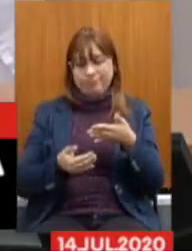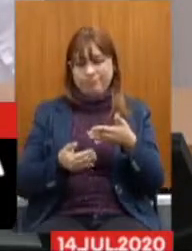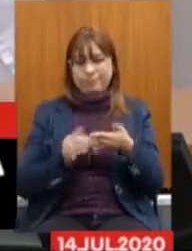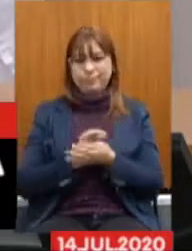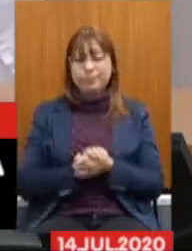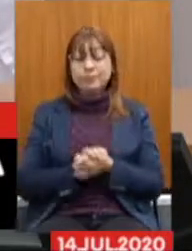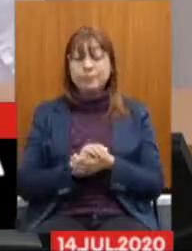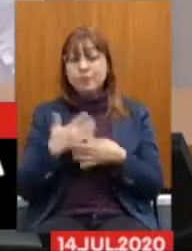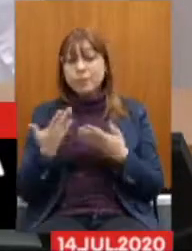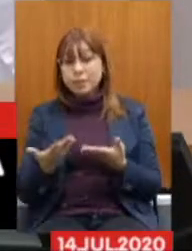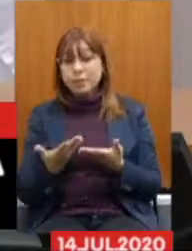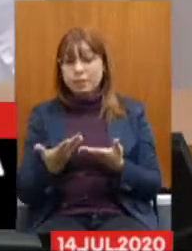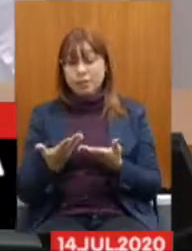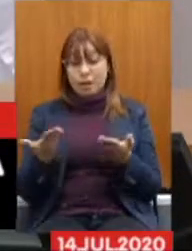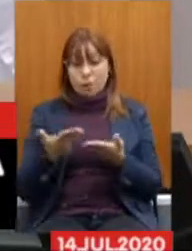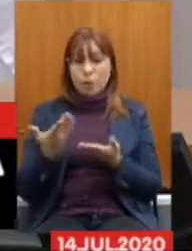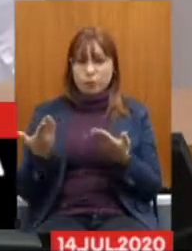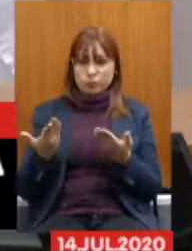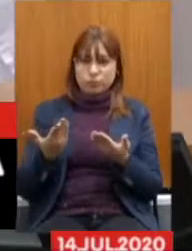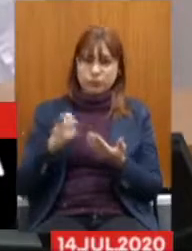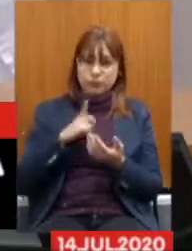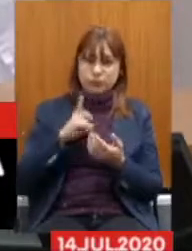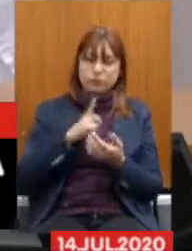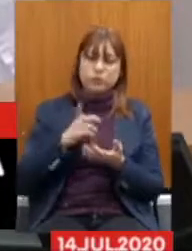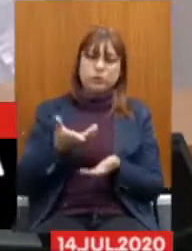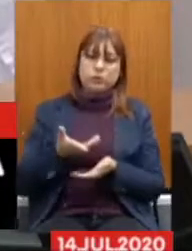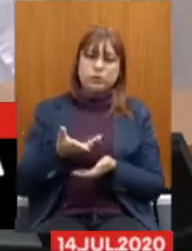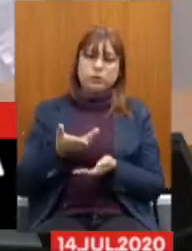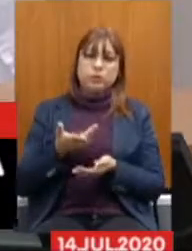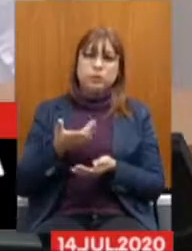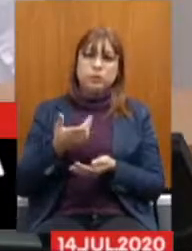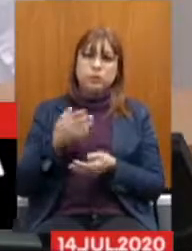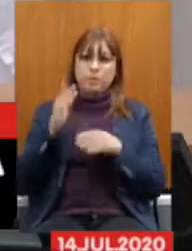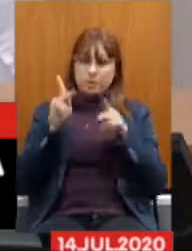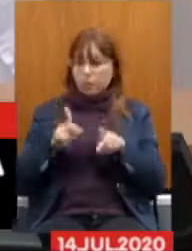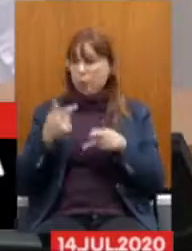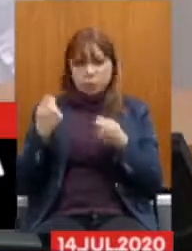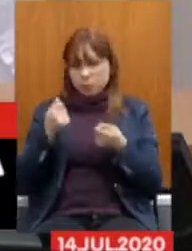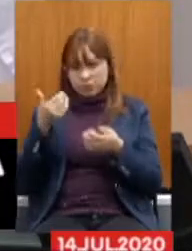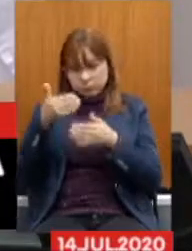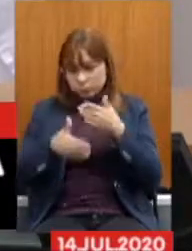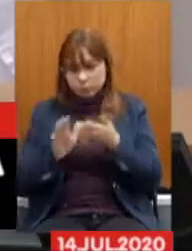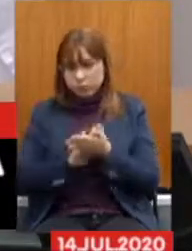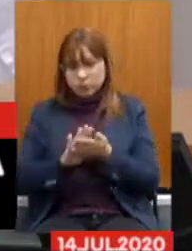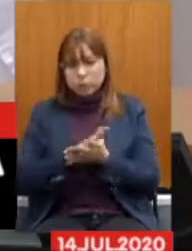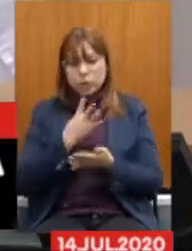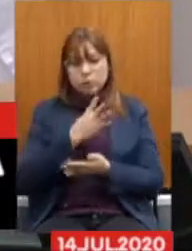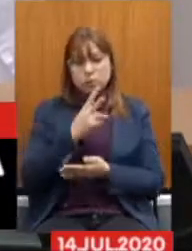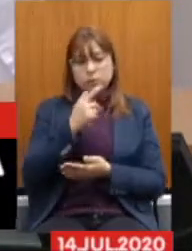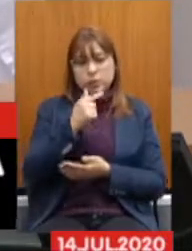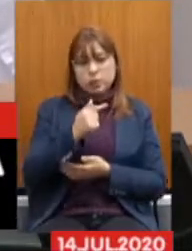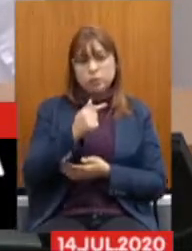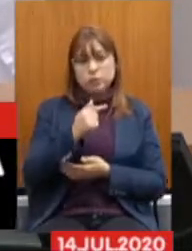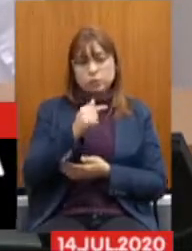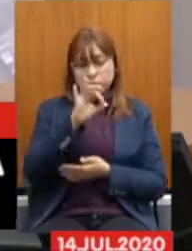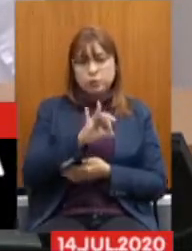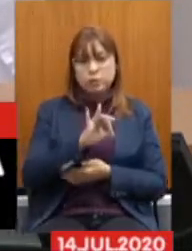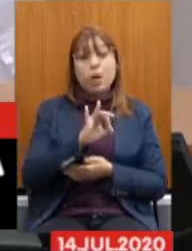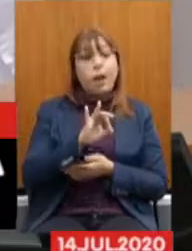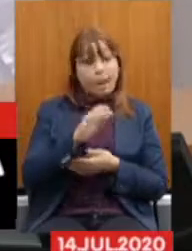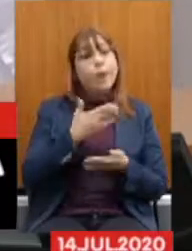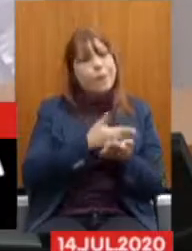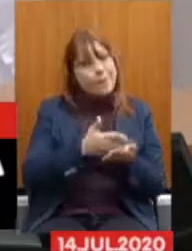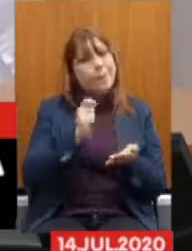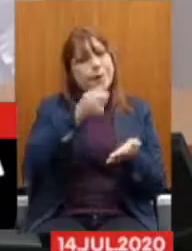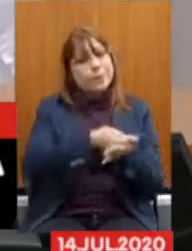E as que hoje São isentas Que é até o teto Quem já é isento São 247 isentas Vão passar a contribuir E quem